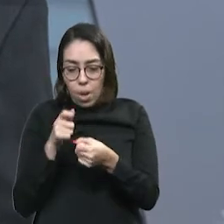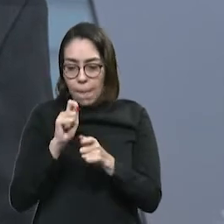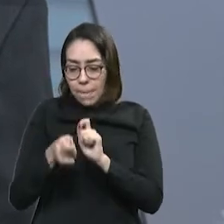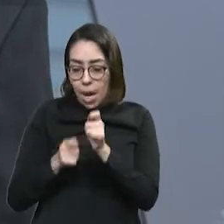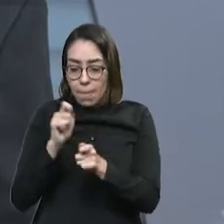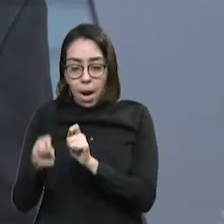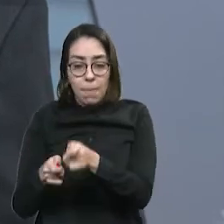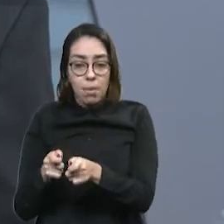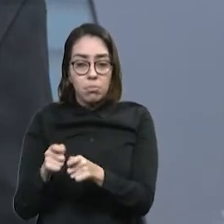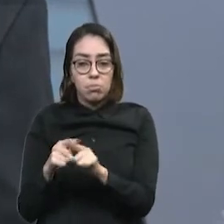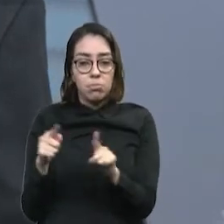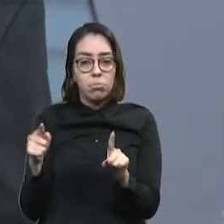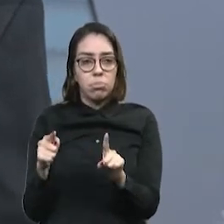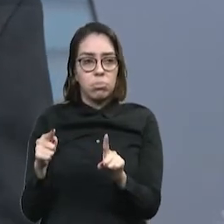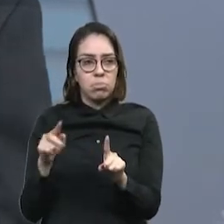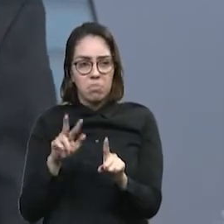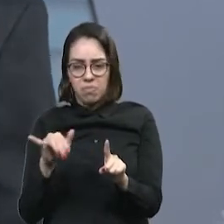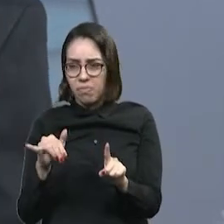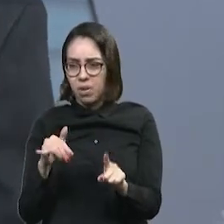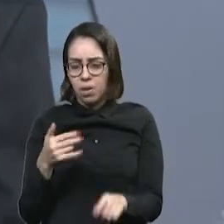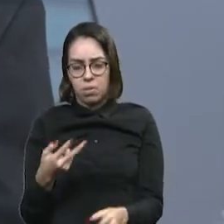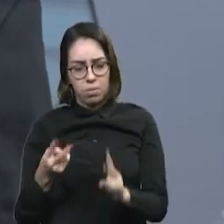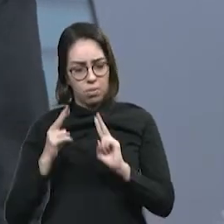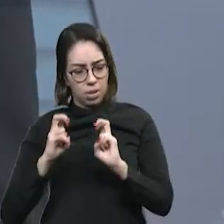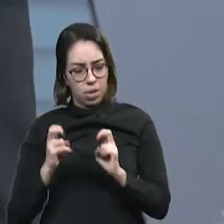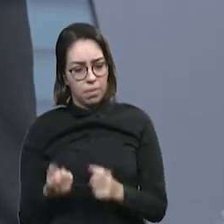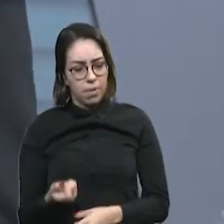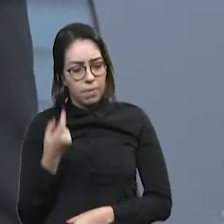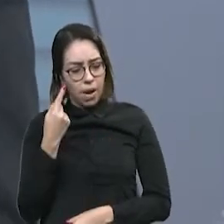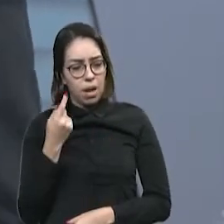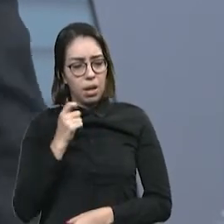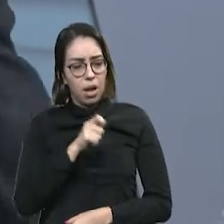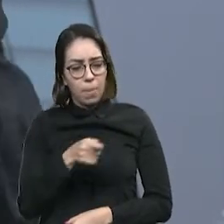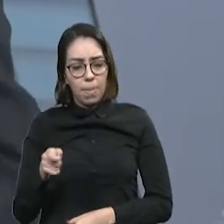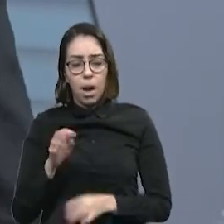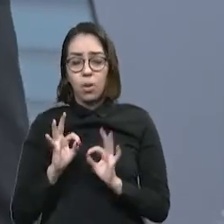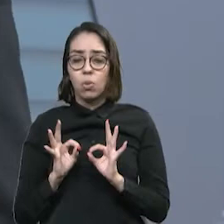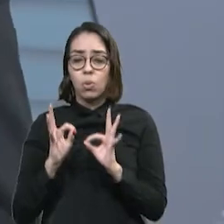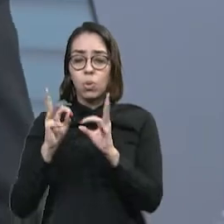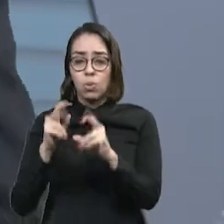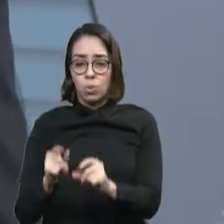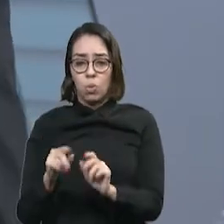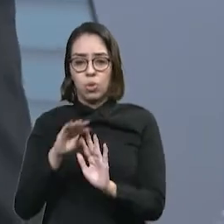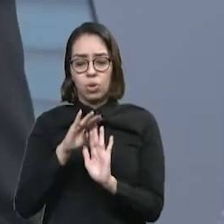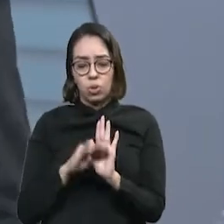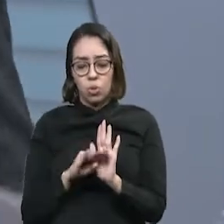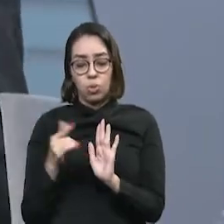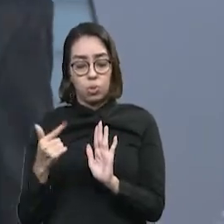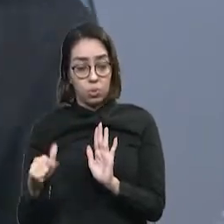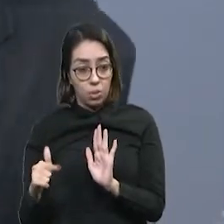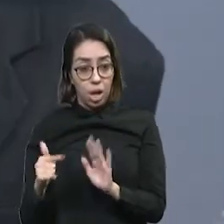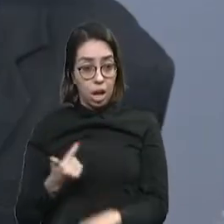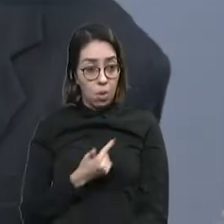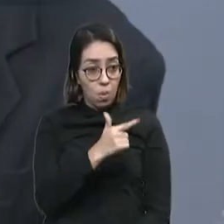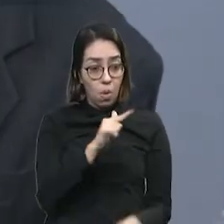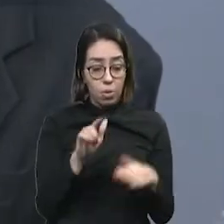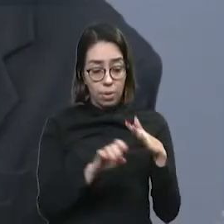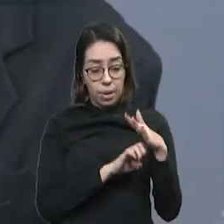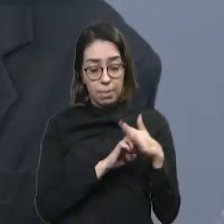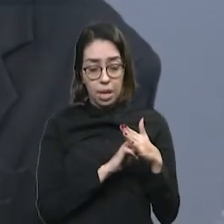o mal empresário, o cara não se organiza nas coisas, lá na frente eu resolvo com o Refis. Pode ser assim, né?